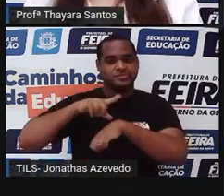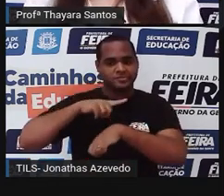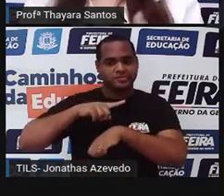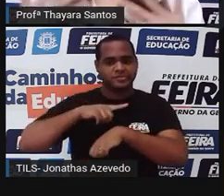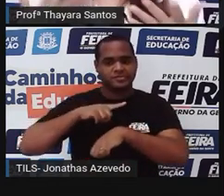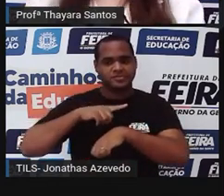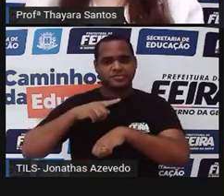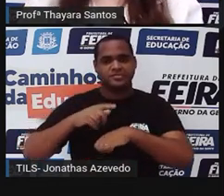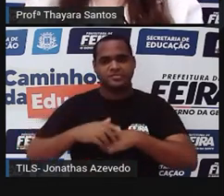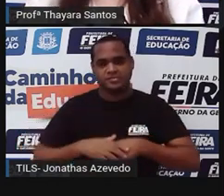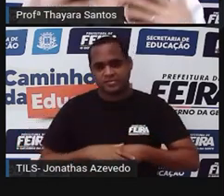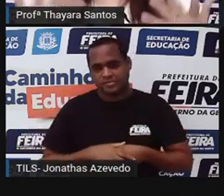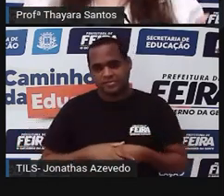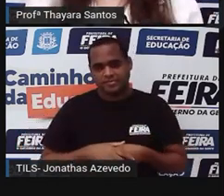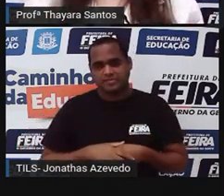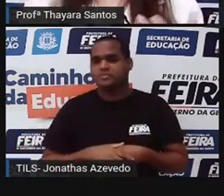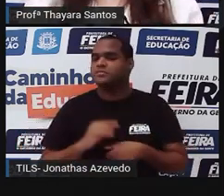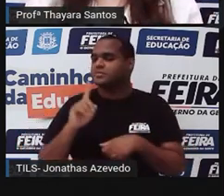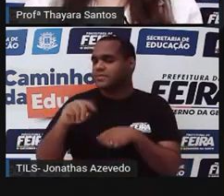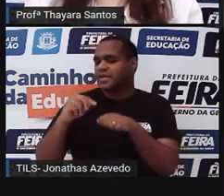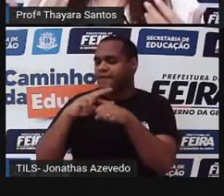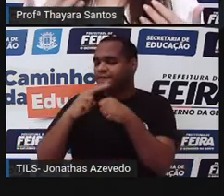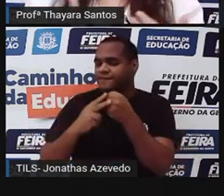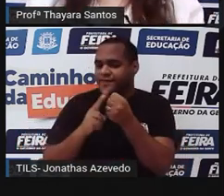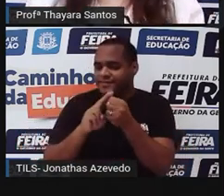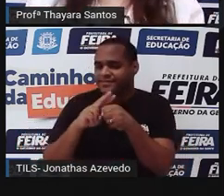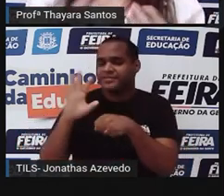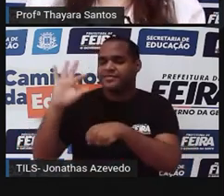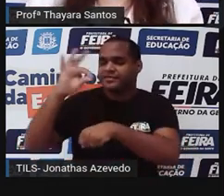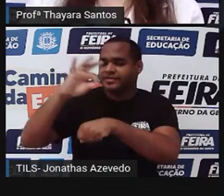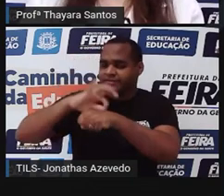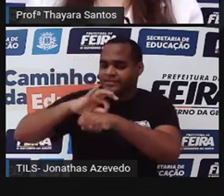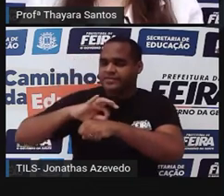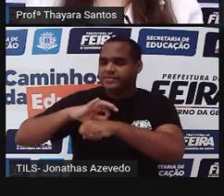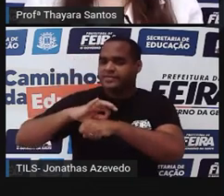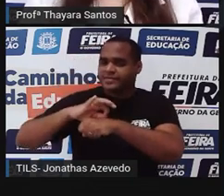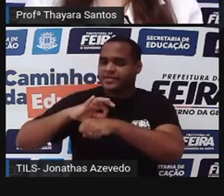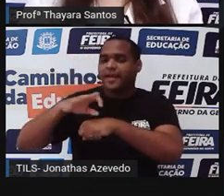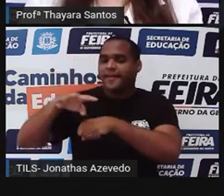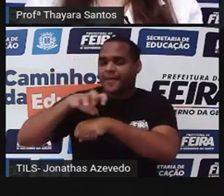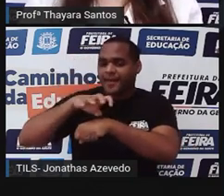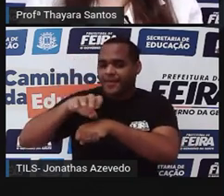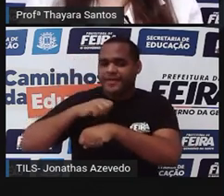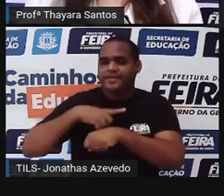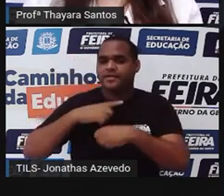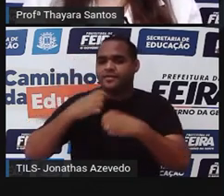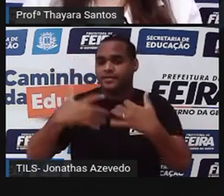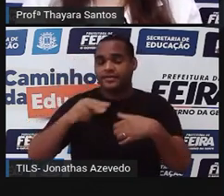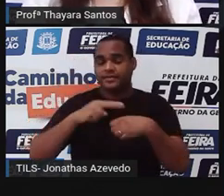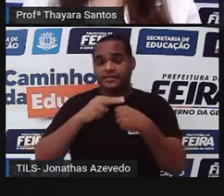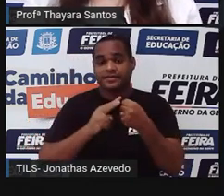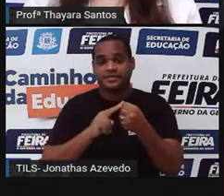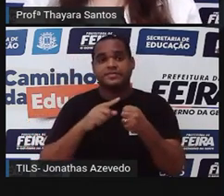dengue, né? Ele carrega dentro dele o vírus da dengue e pode ficar a gente transmitir esse vírus pra nós.